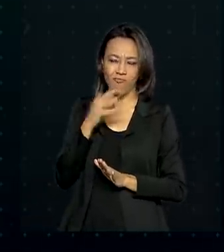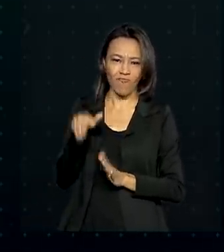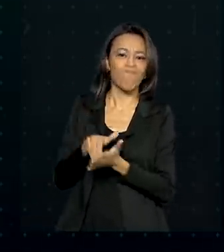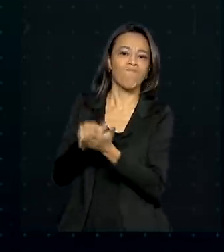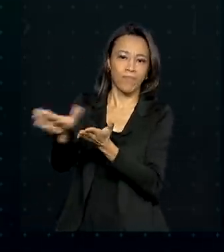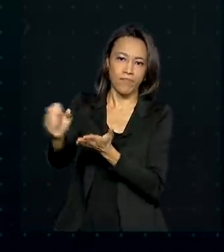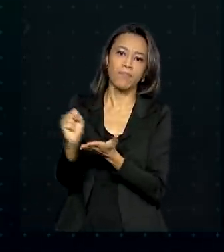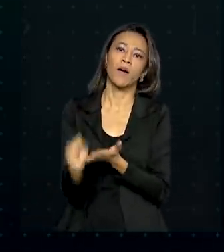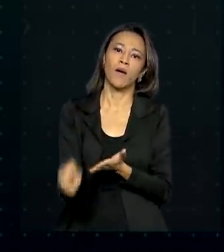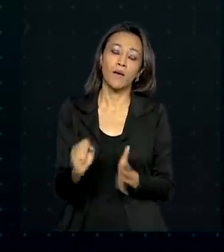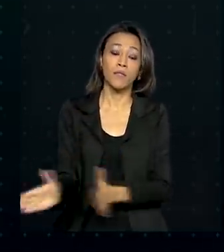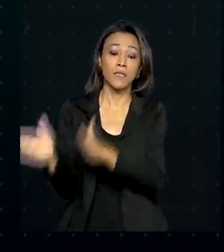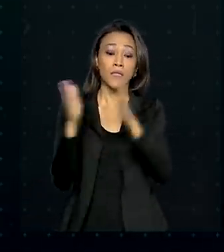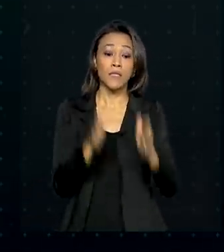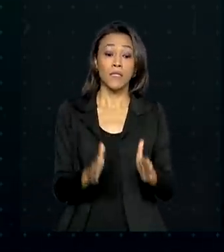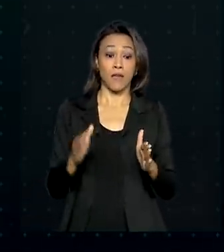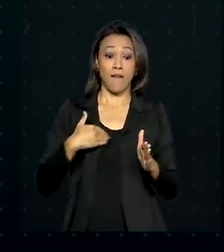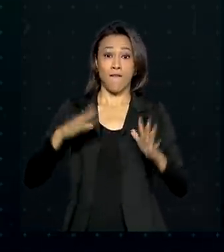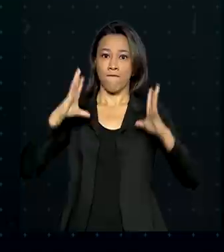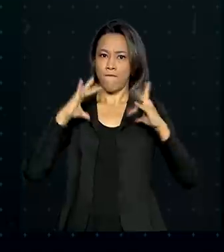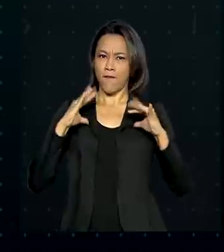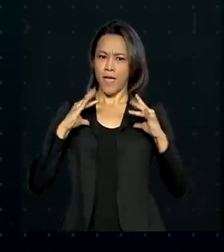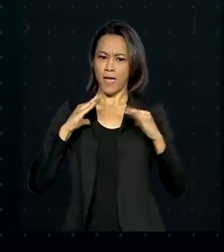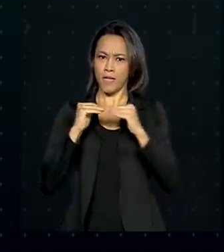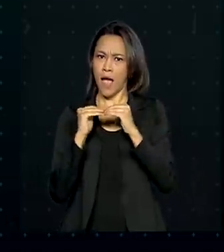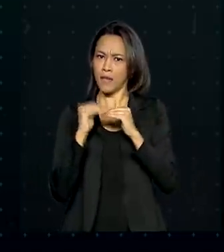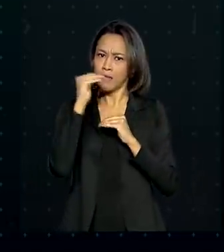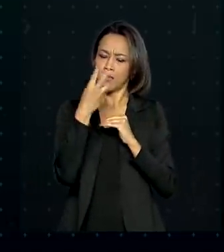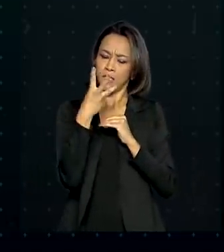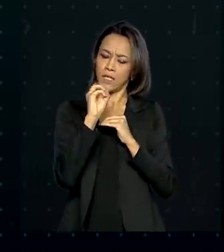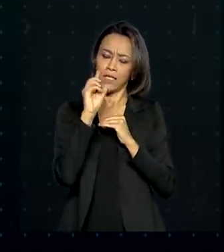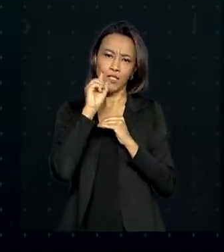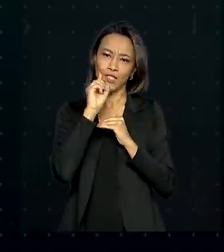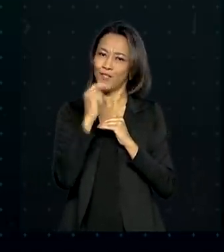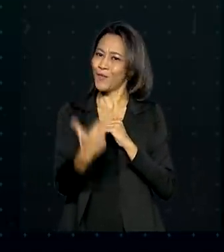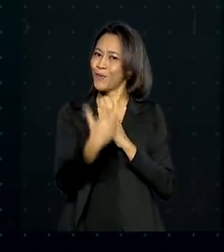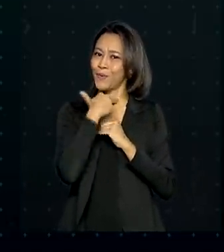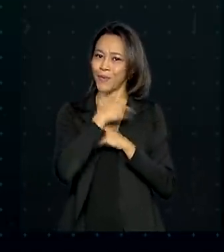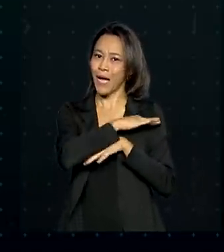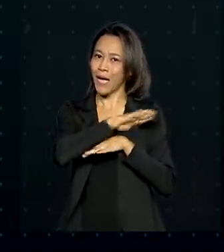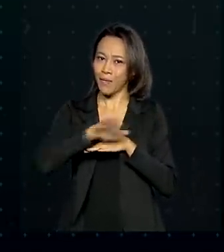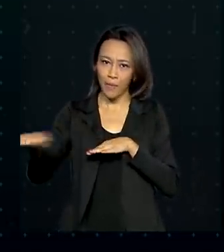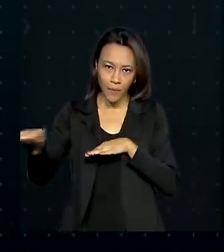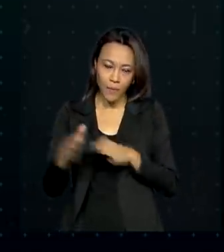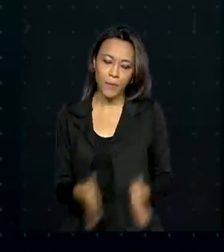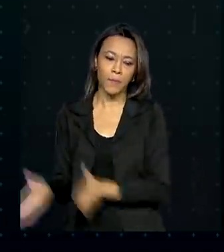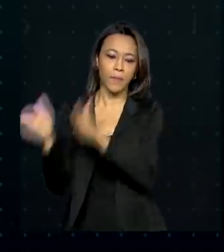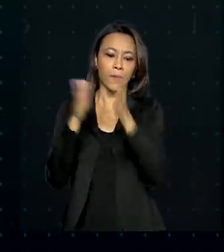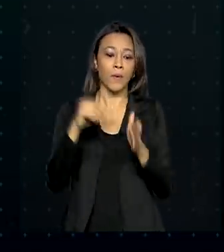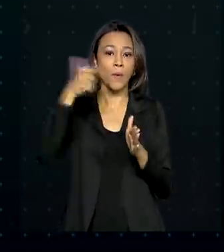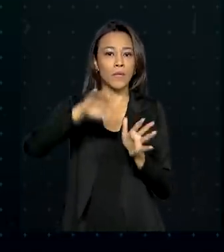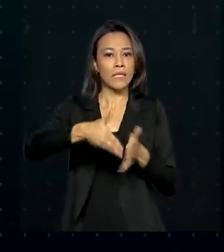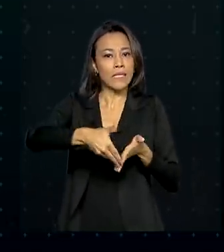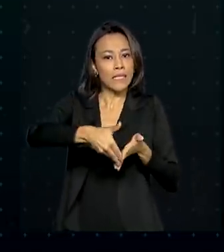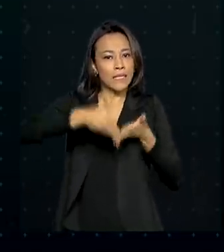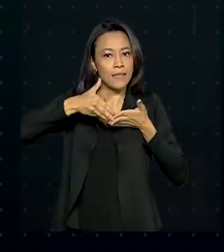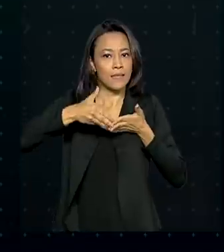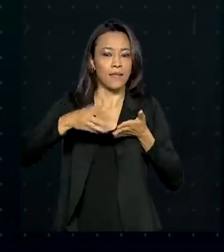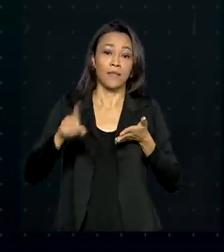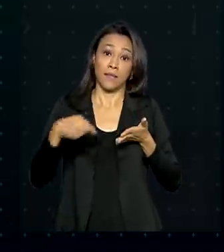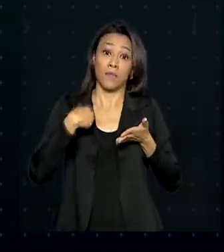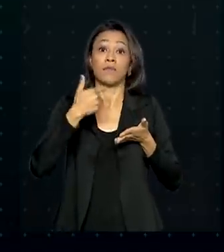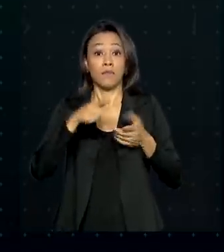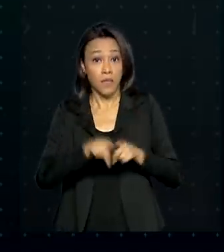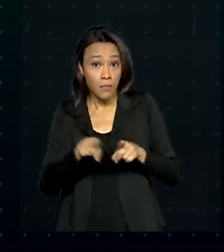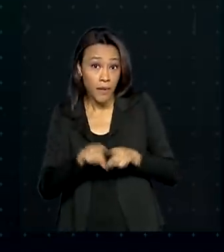superiores a 30 dias estão proibidas. As promoções por tempo de serviço e as licenças decorrentes de quinquênio